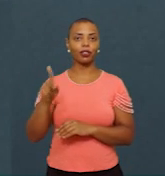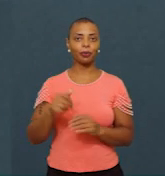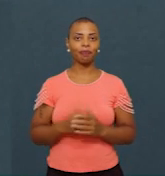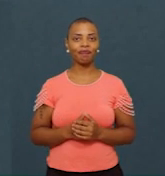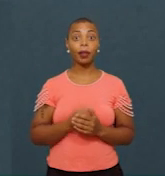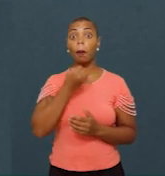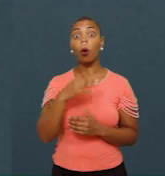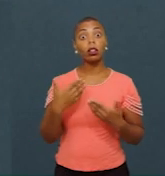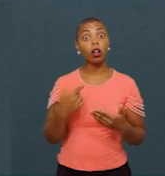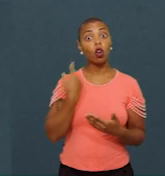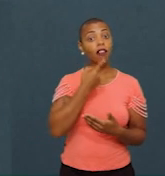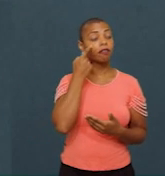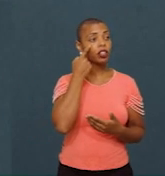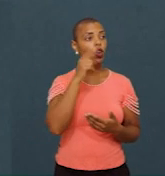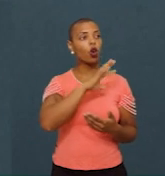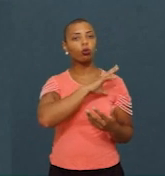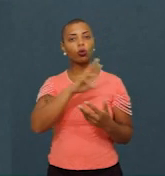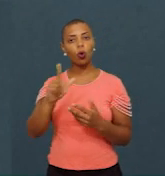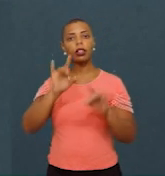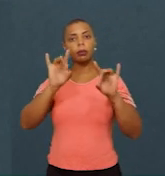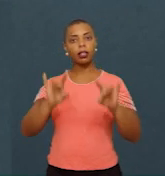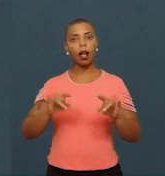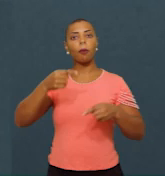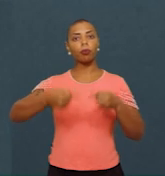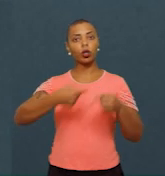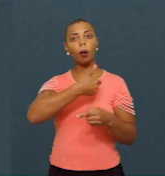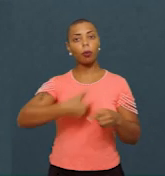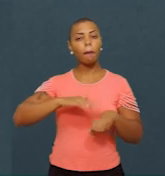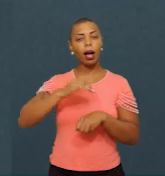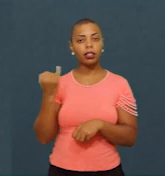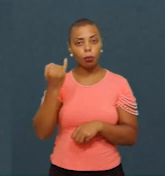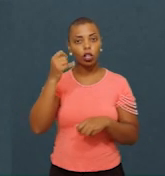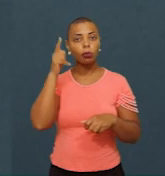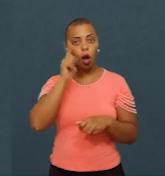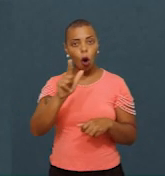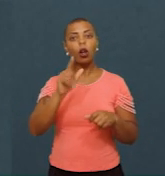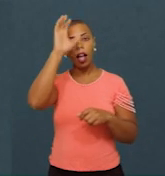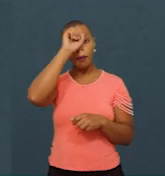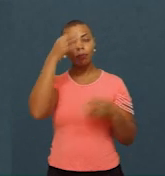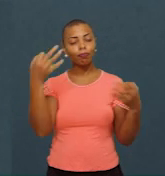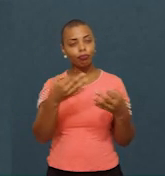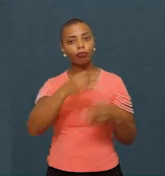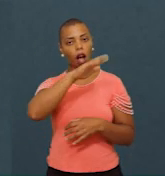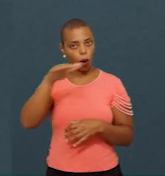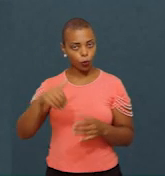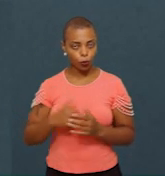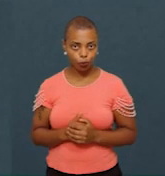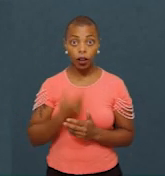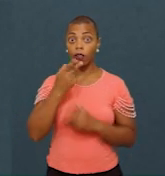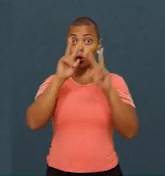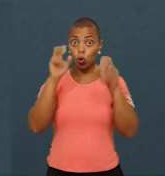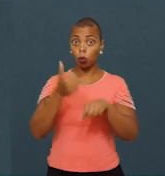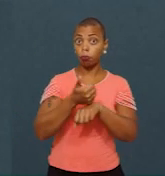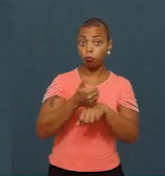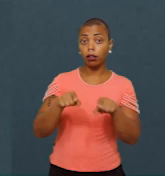aqui, dos nossos especialistas, as políticas públicas mais importantes para a garantia da aprendizagem dos alunos. Falamos de carreira e de